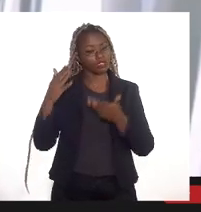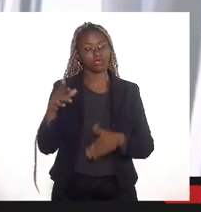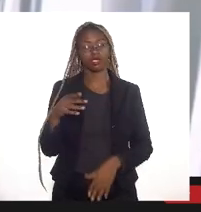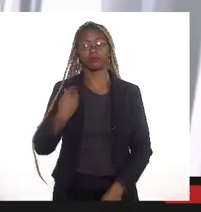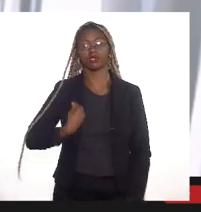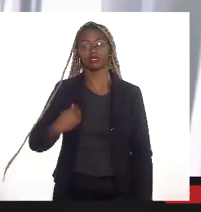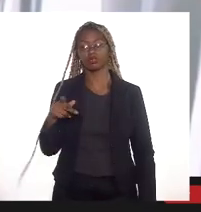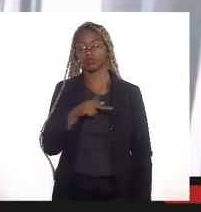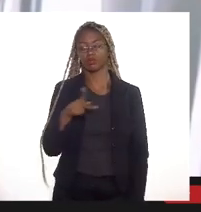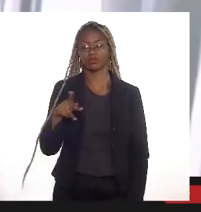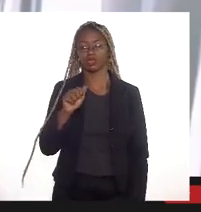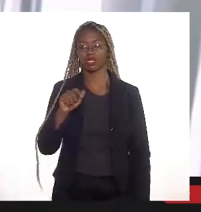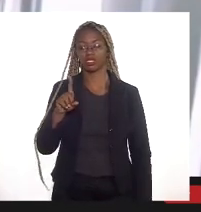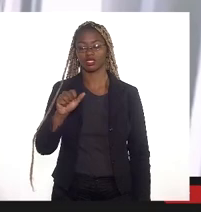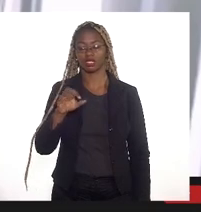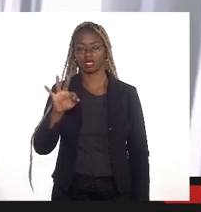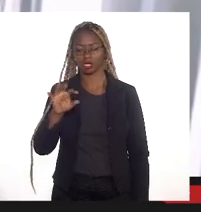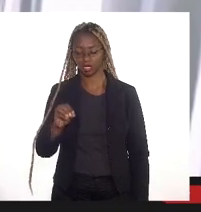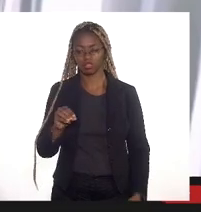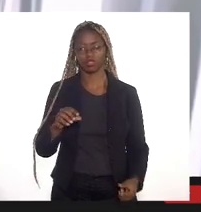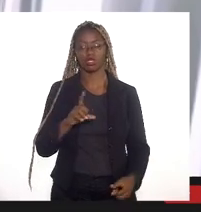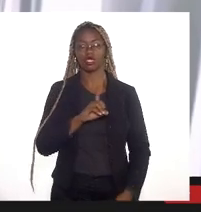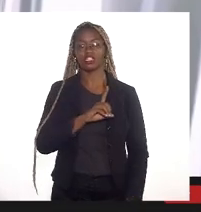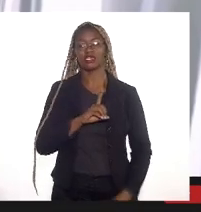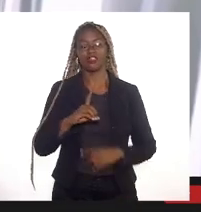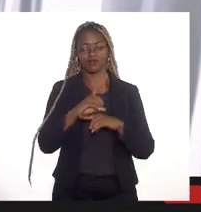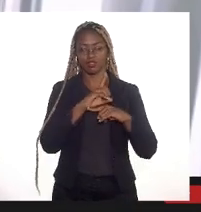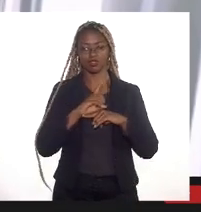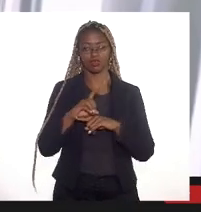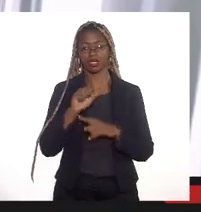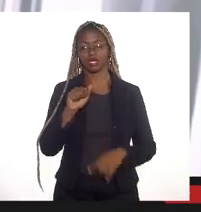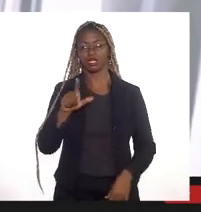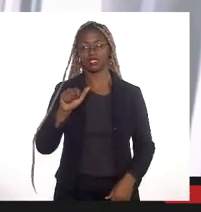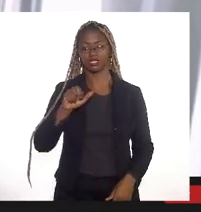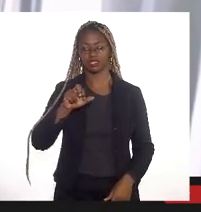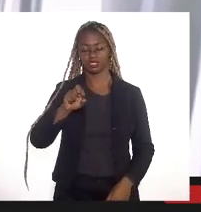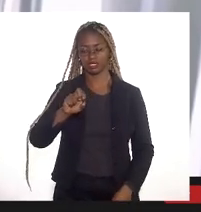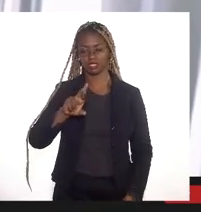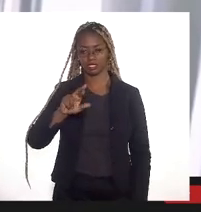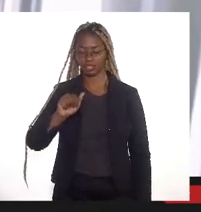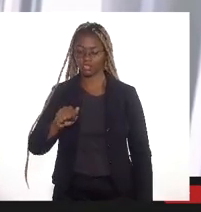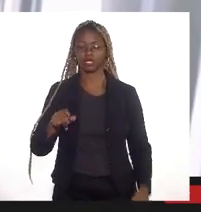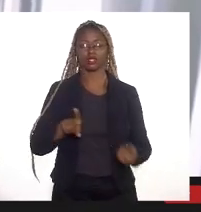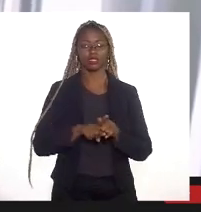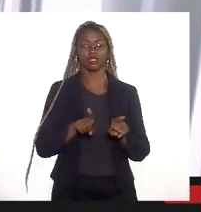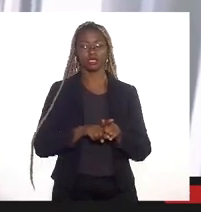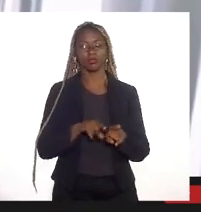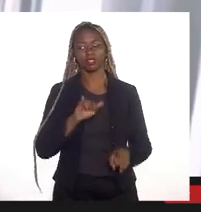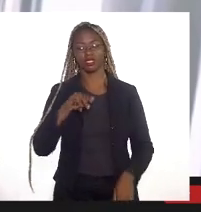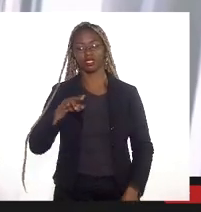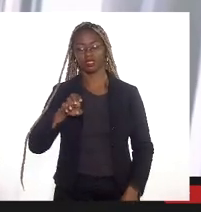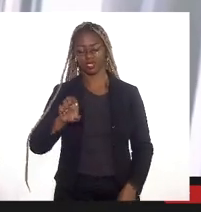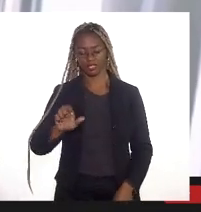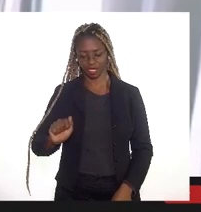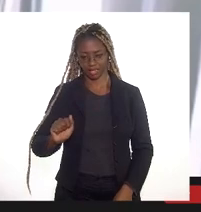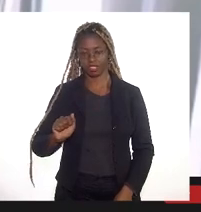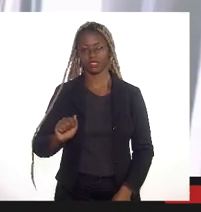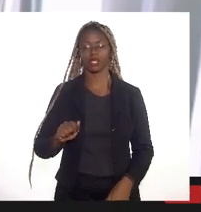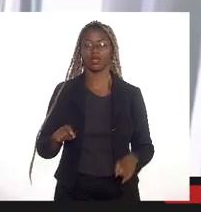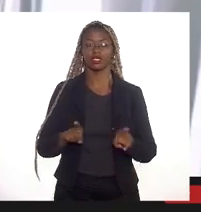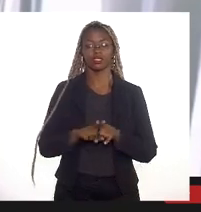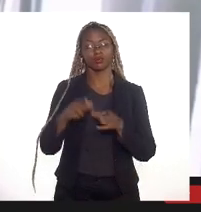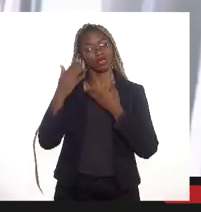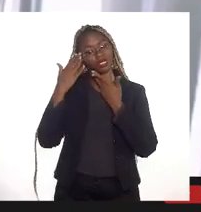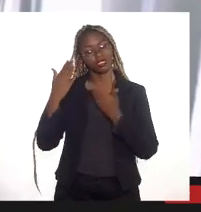Adacto Tone da defensora Alessandra Bente do INEA sobretudo a Isabela Oliveira agradecer a